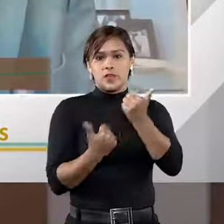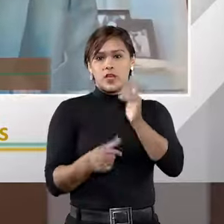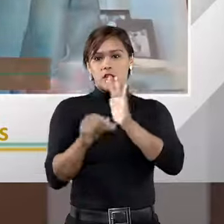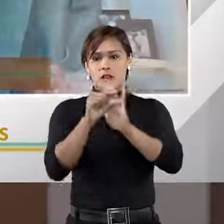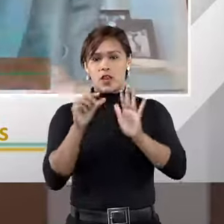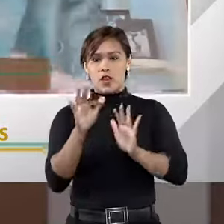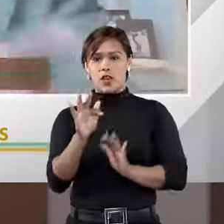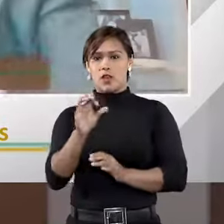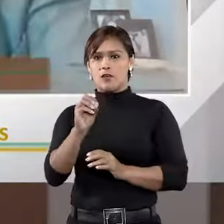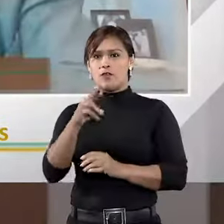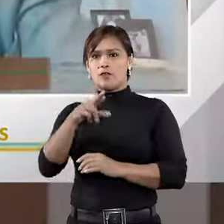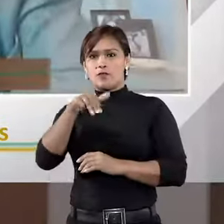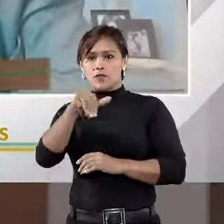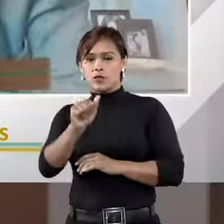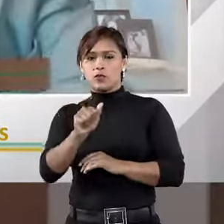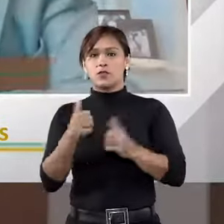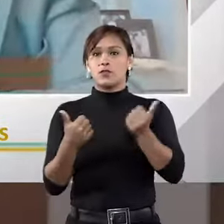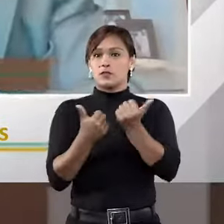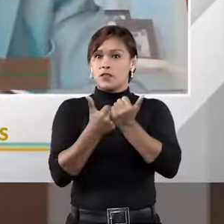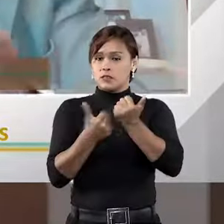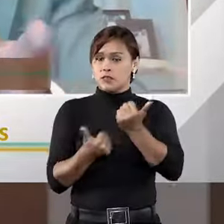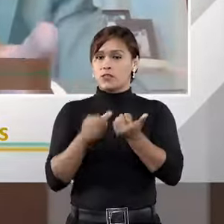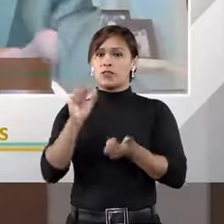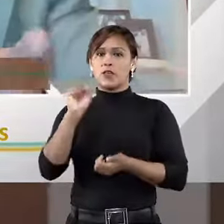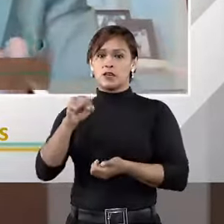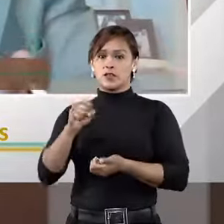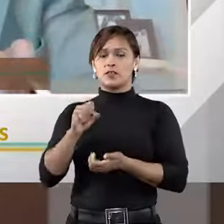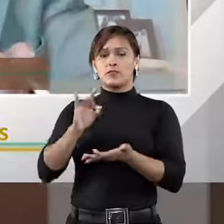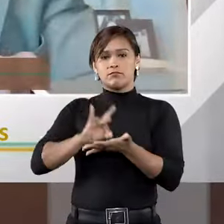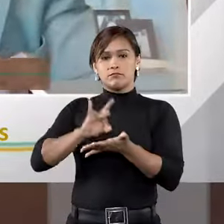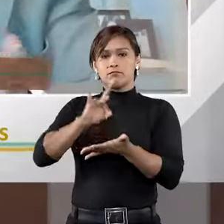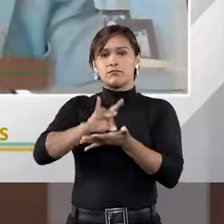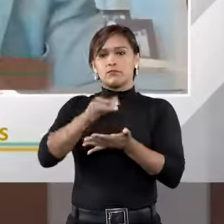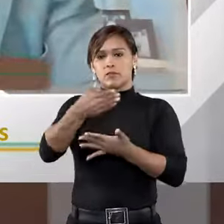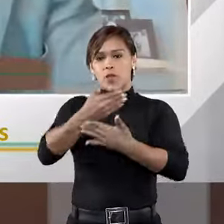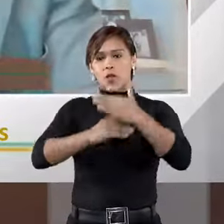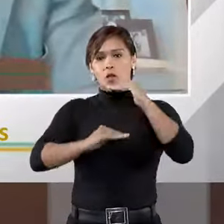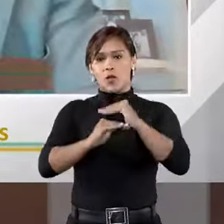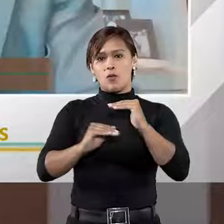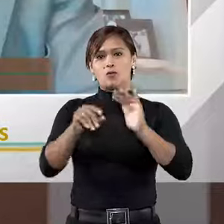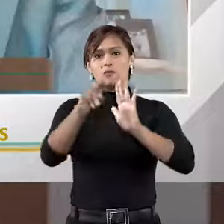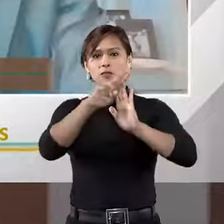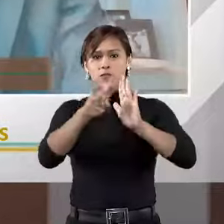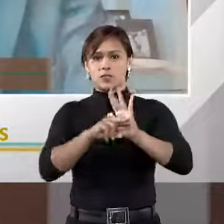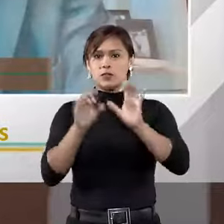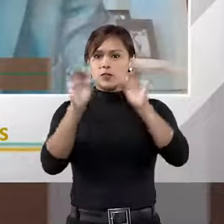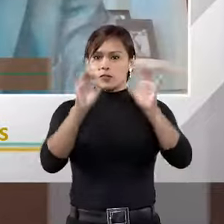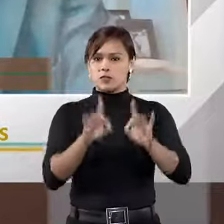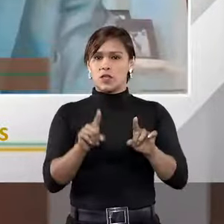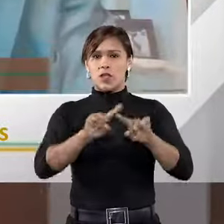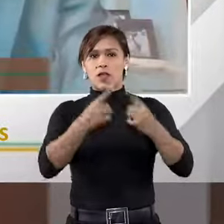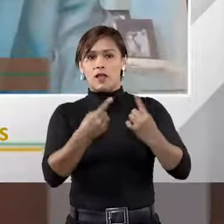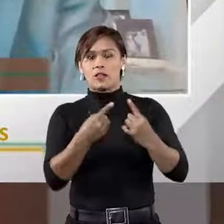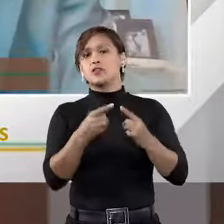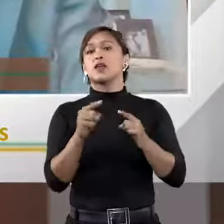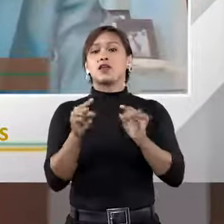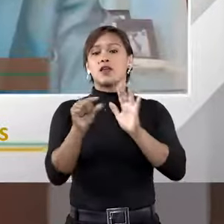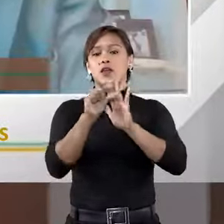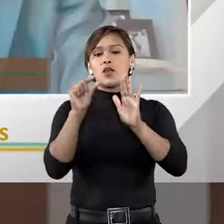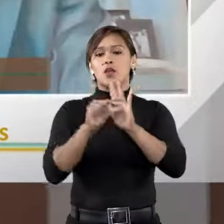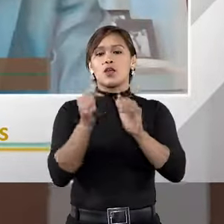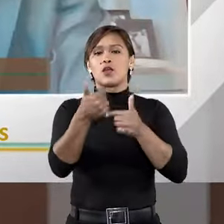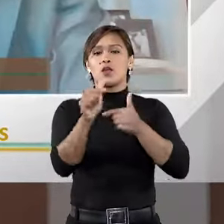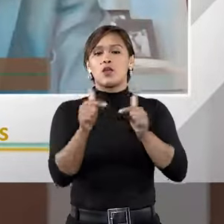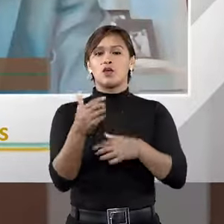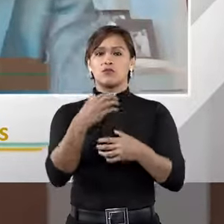eleição de foro. Se ele for mesmo acessório, eu diria que ele se subordina ao regime do principal a não ser que exista uma ressalva em